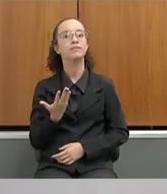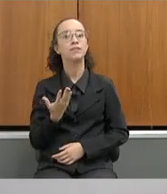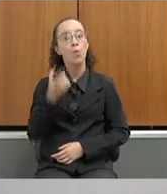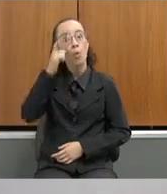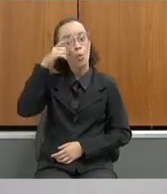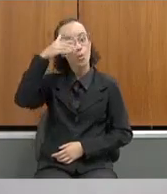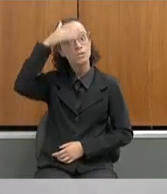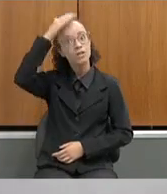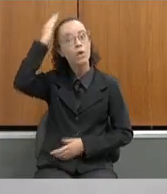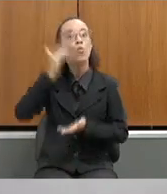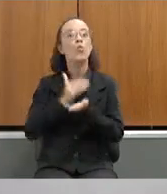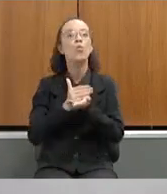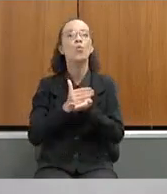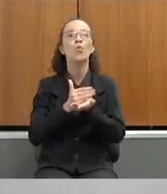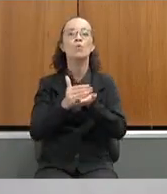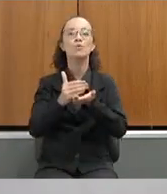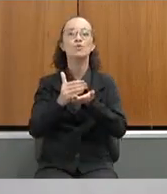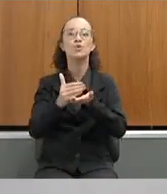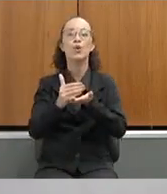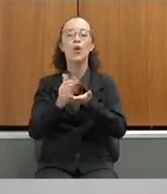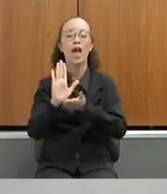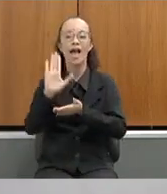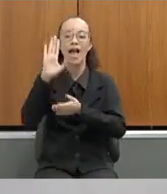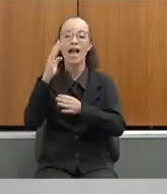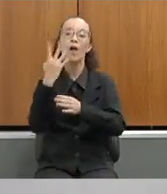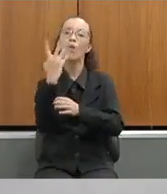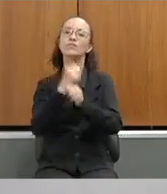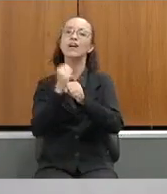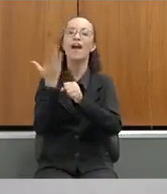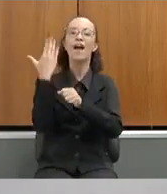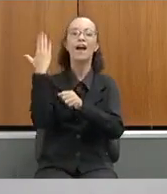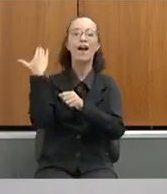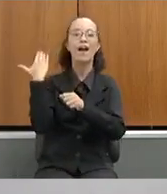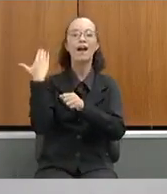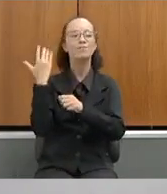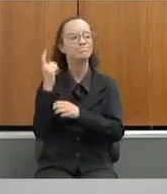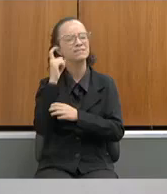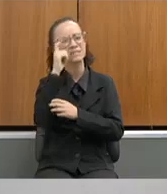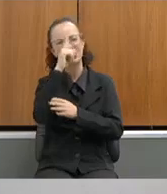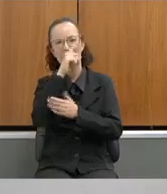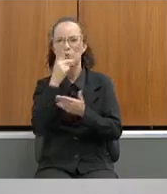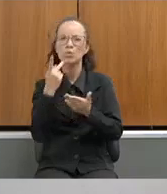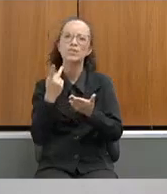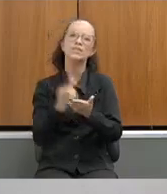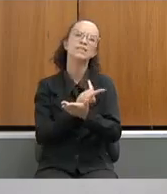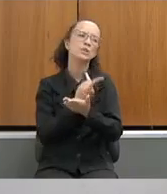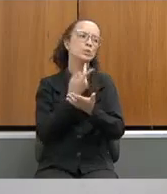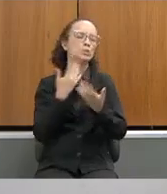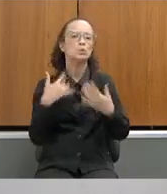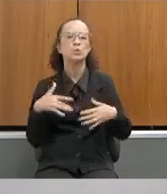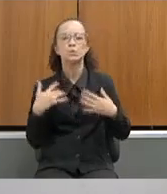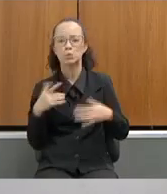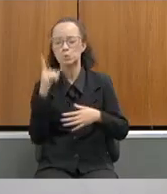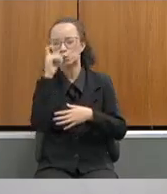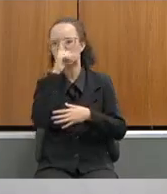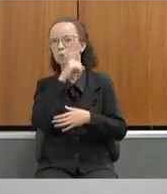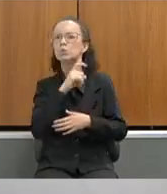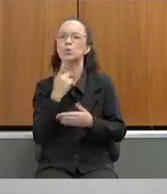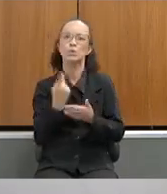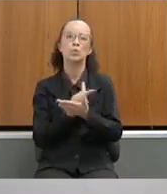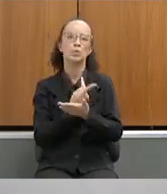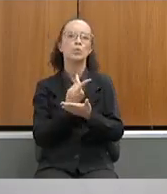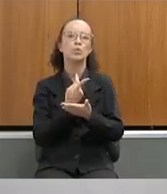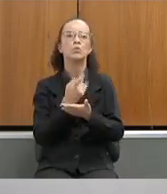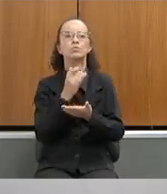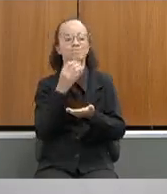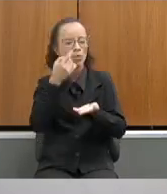Zema iniciou o seu mandato a quatro anos, uma situação difícil, emblemática, complicada, tínhamos